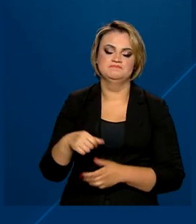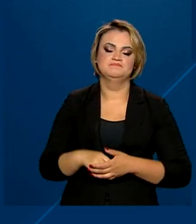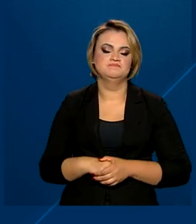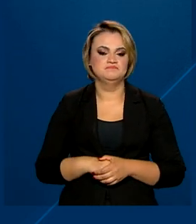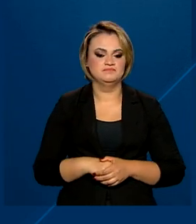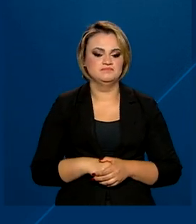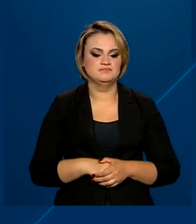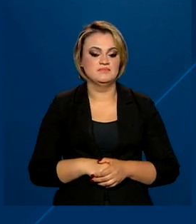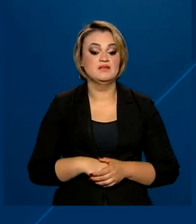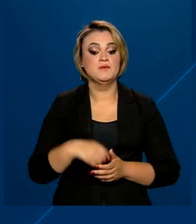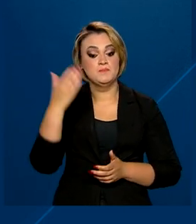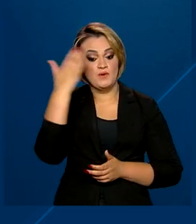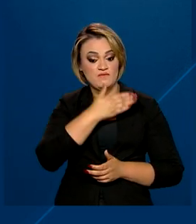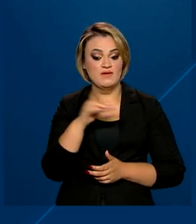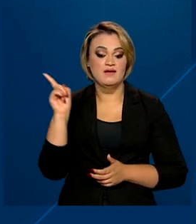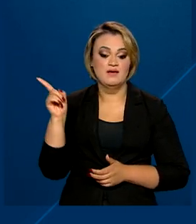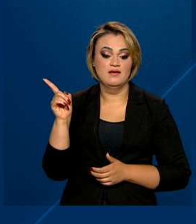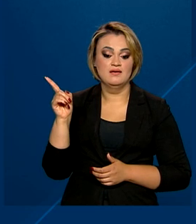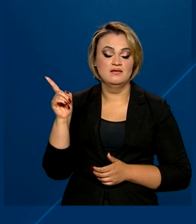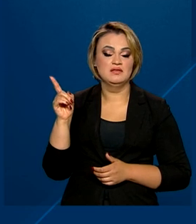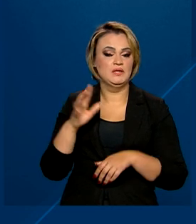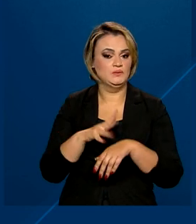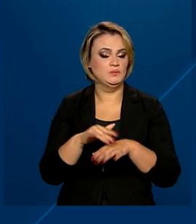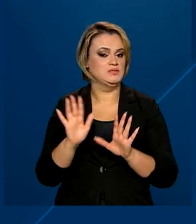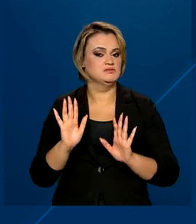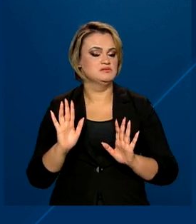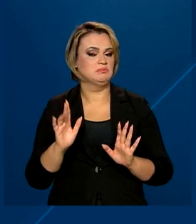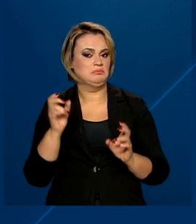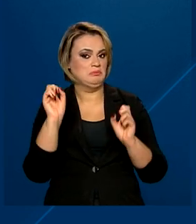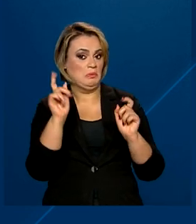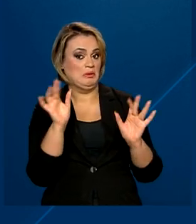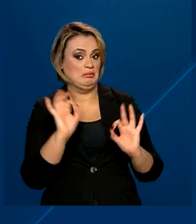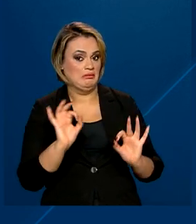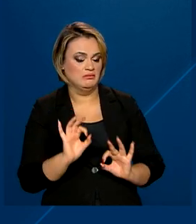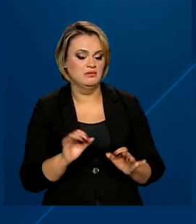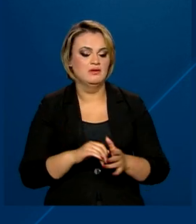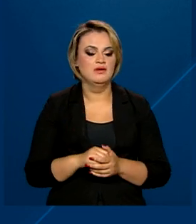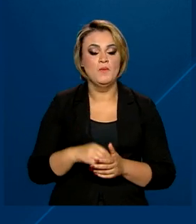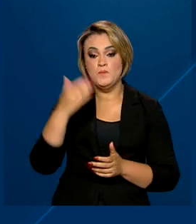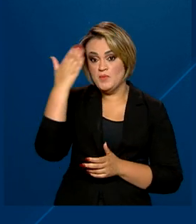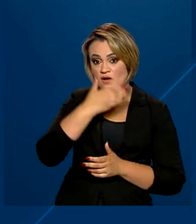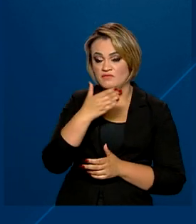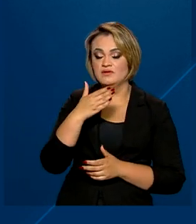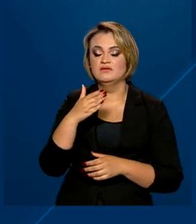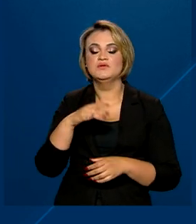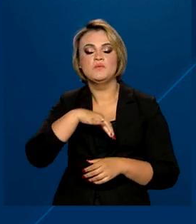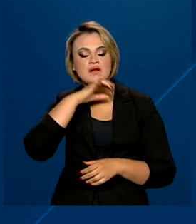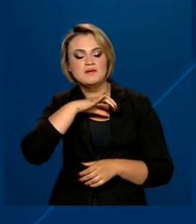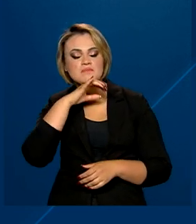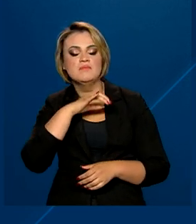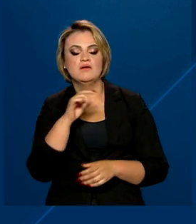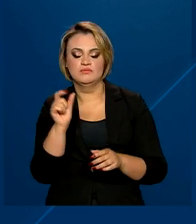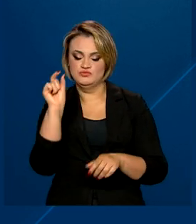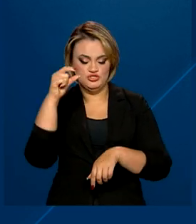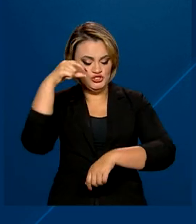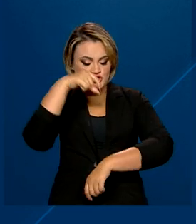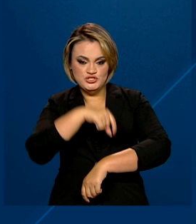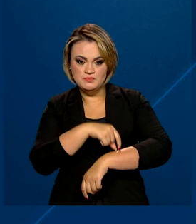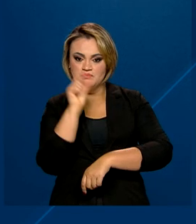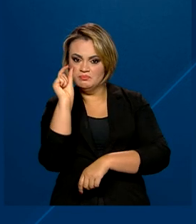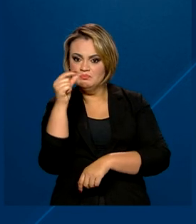validade e comprovação da sorologia para essa doença. O comprovante que o animal recebeu um microchip de